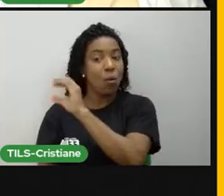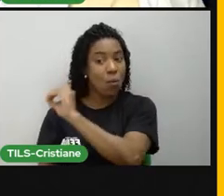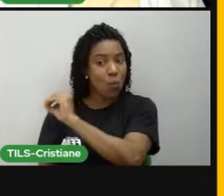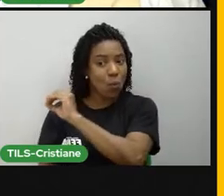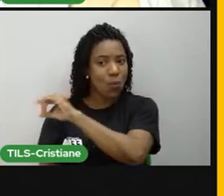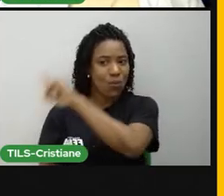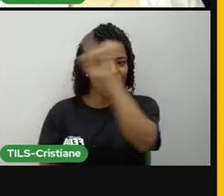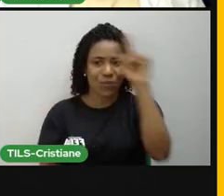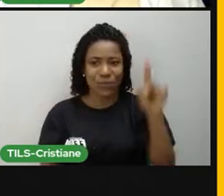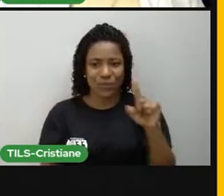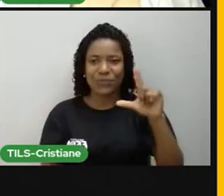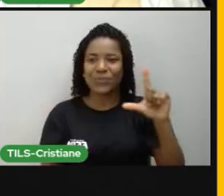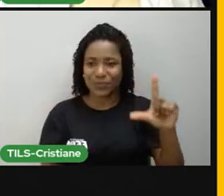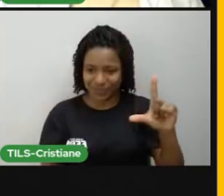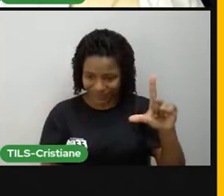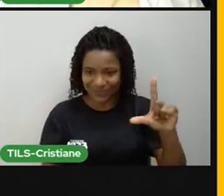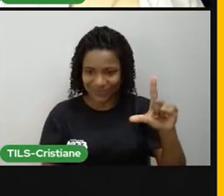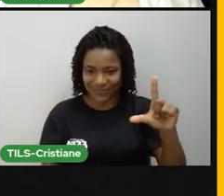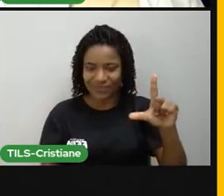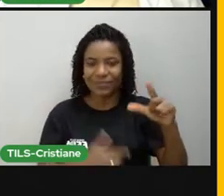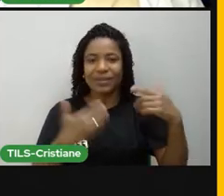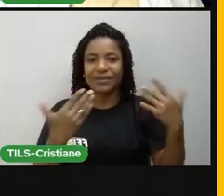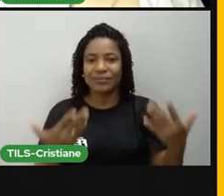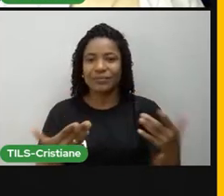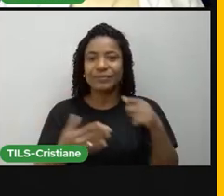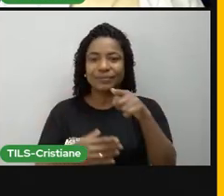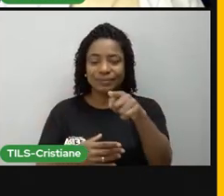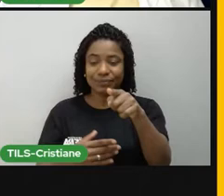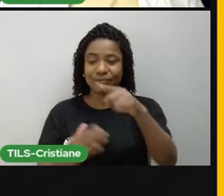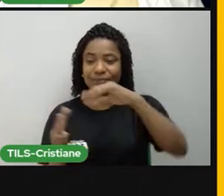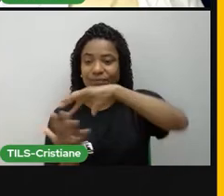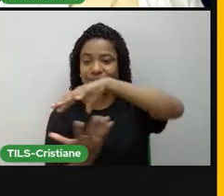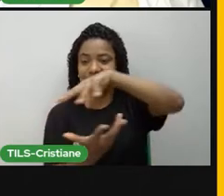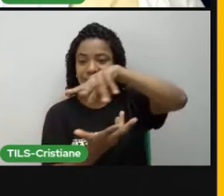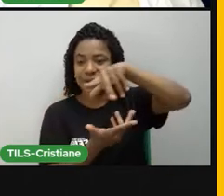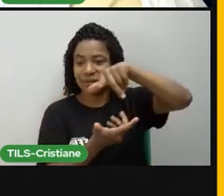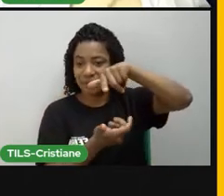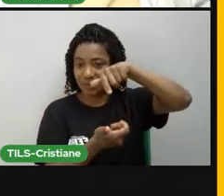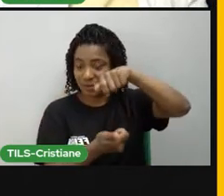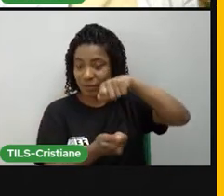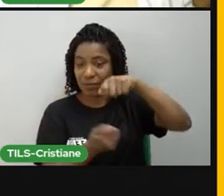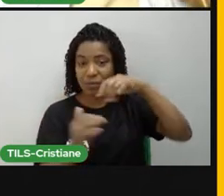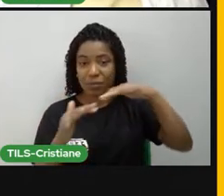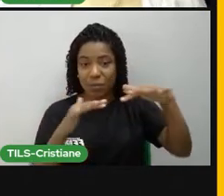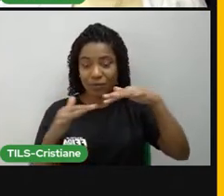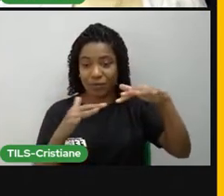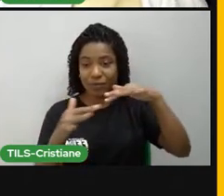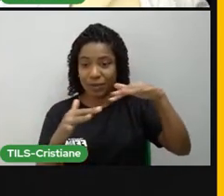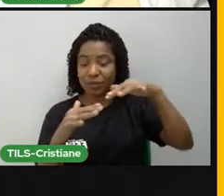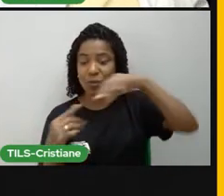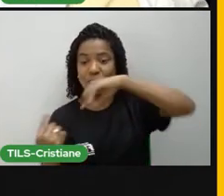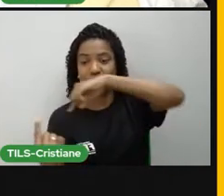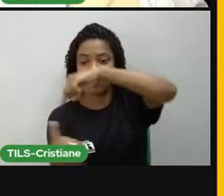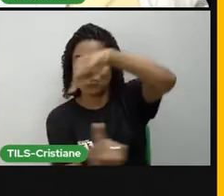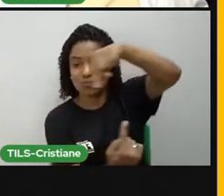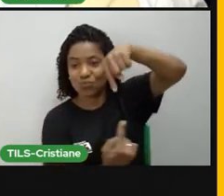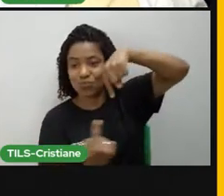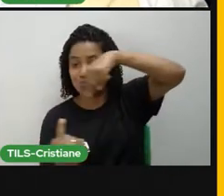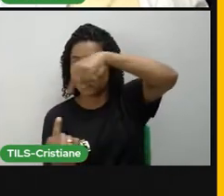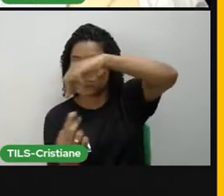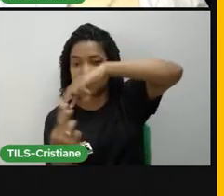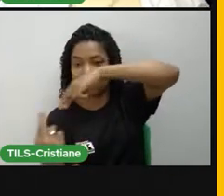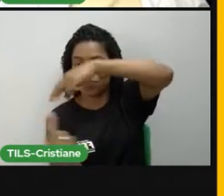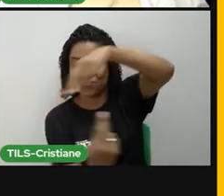o oeste. Então, no caso do movimento da terra, ele faz o contrário. E,